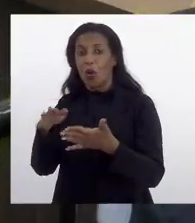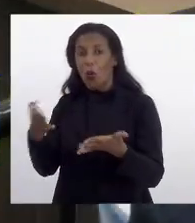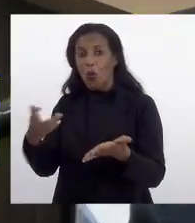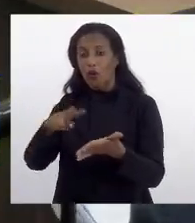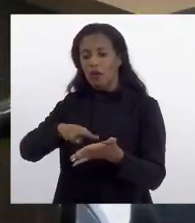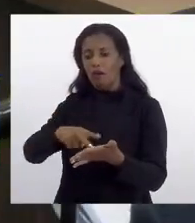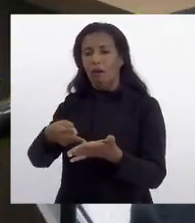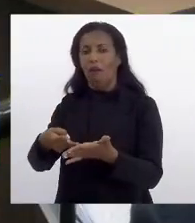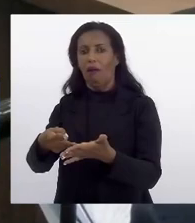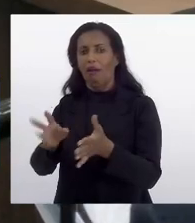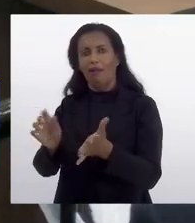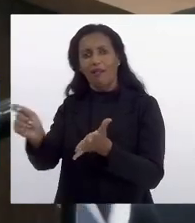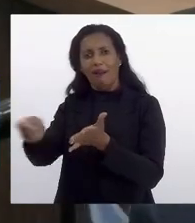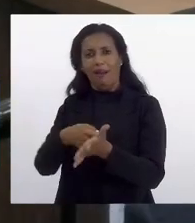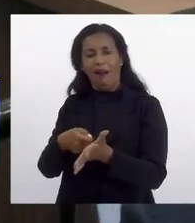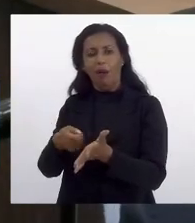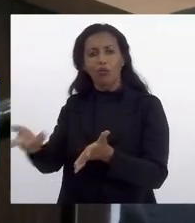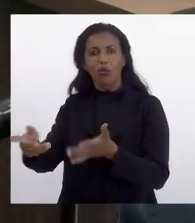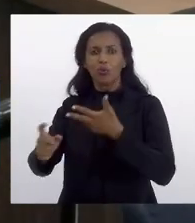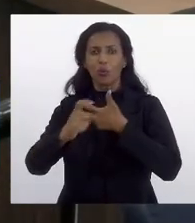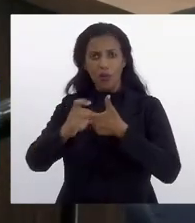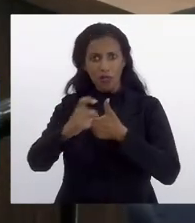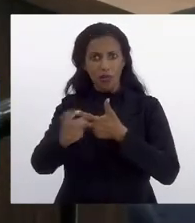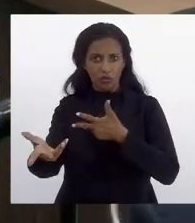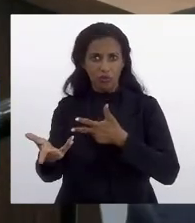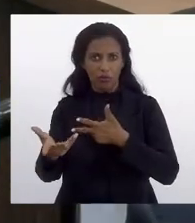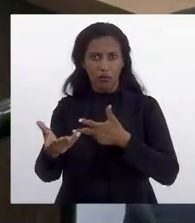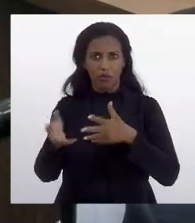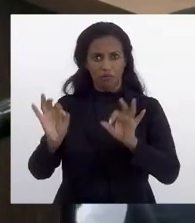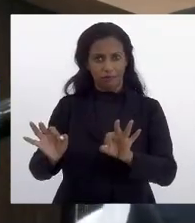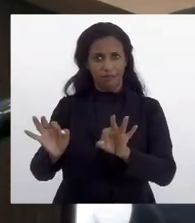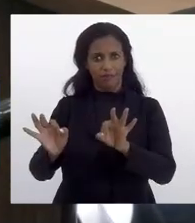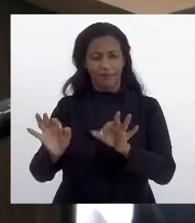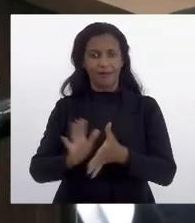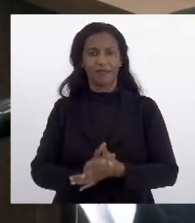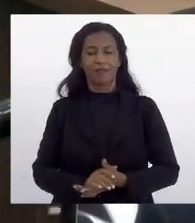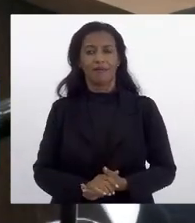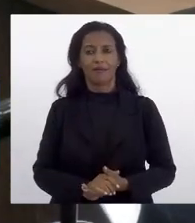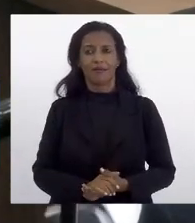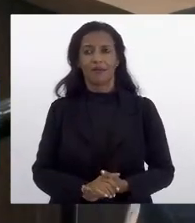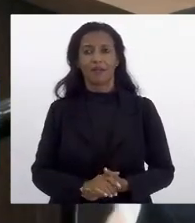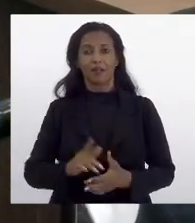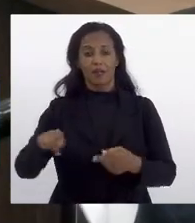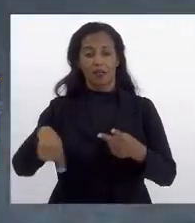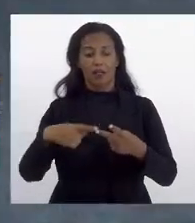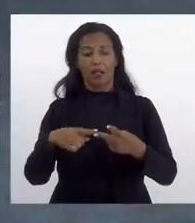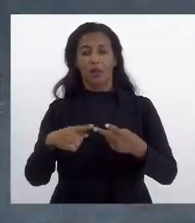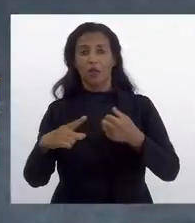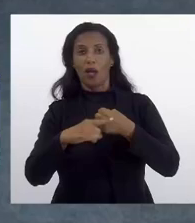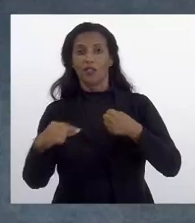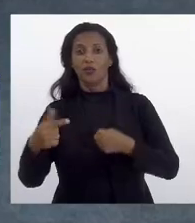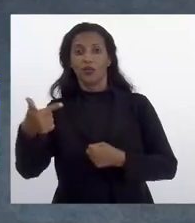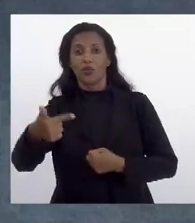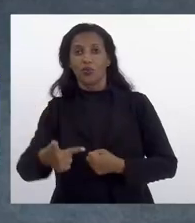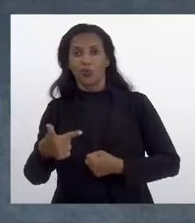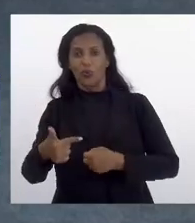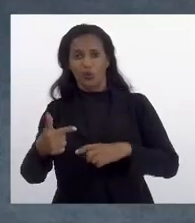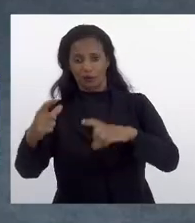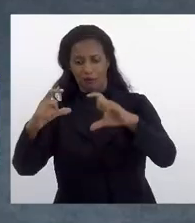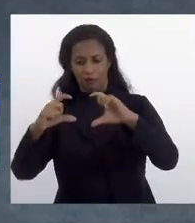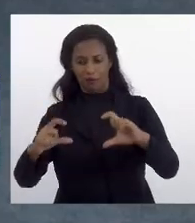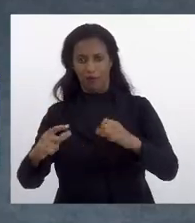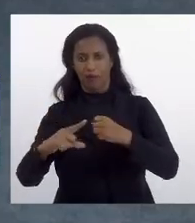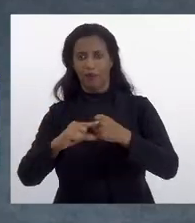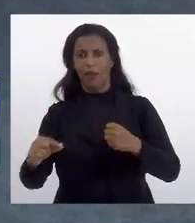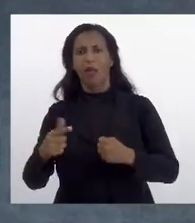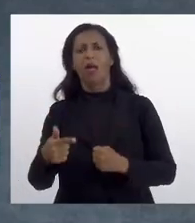internaliza, ele autorizou o executivo. Ok. Está autorizado o executivo. E aí, no artigo segundo, ele